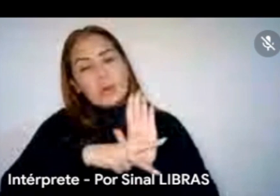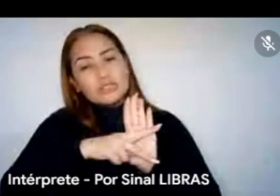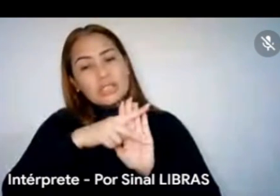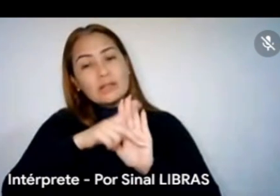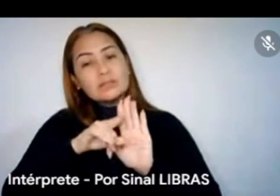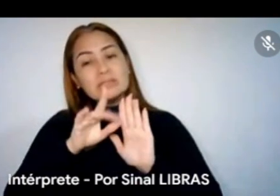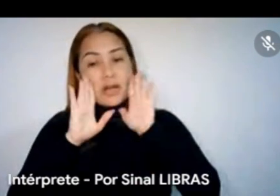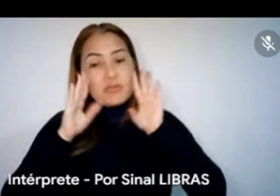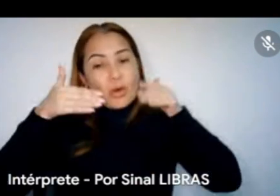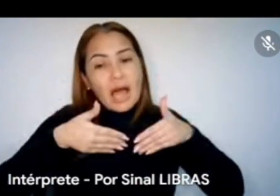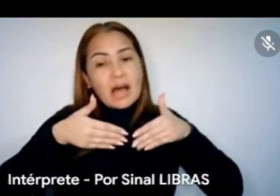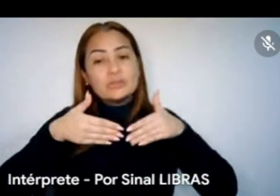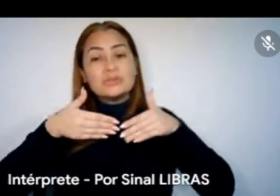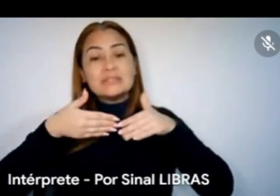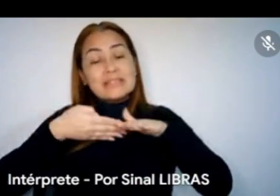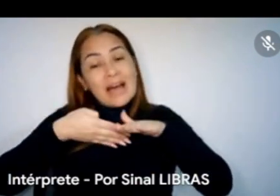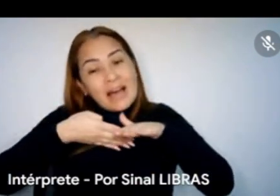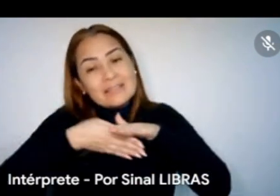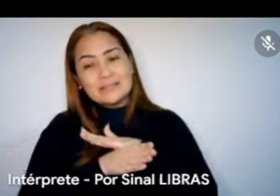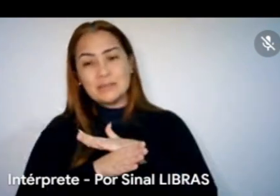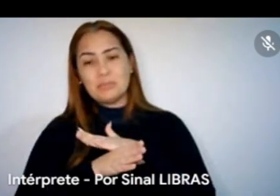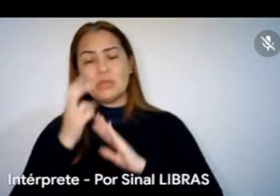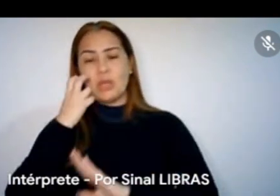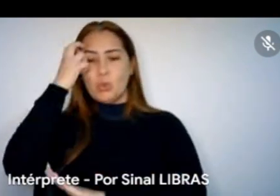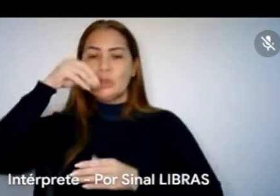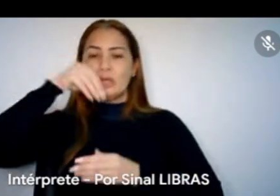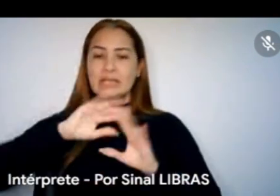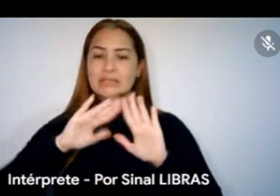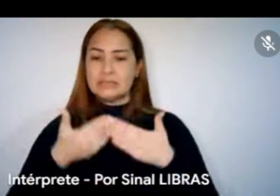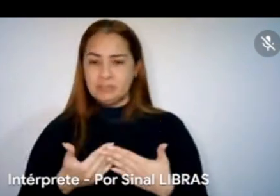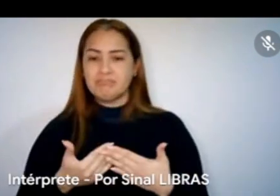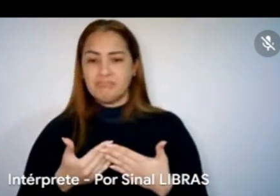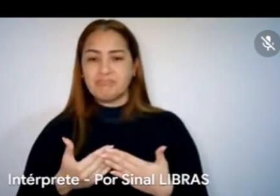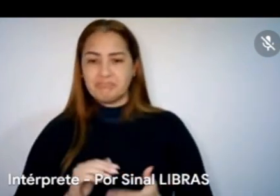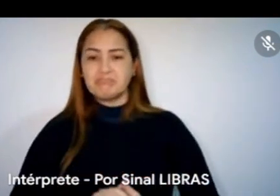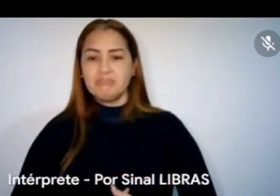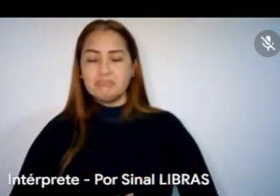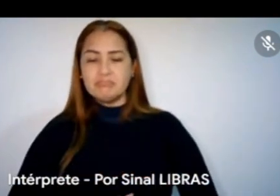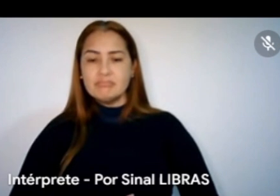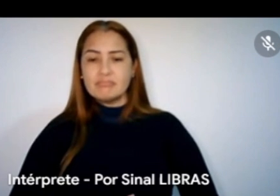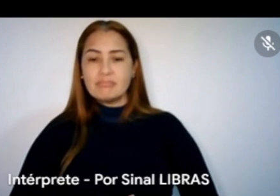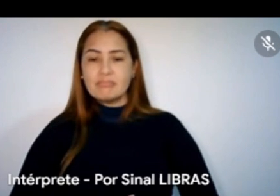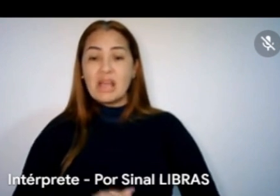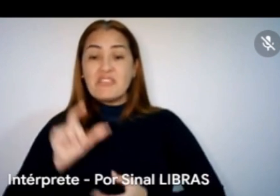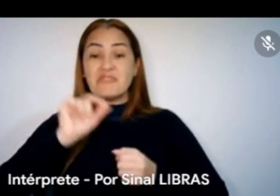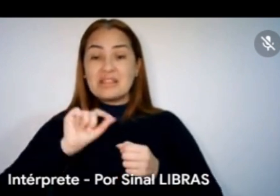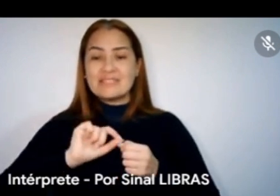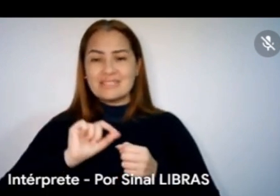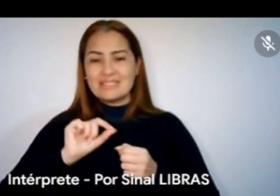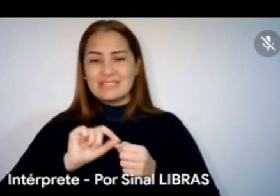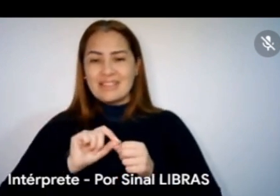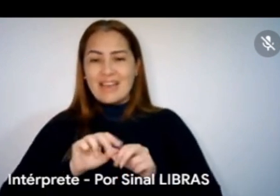inserção da cultura nas escolas, à inserção do fazer artístico nas escolas, não só da